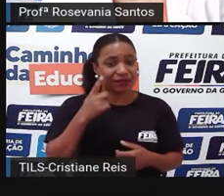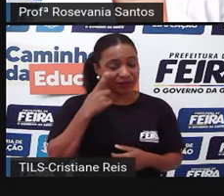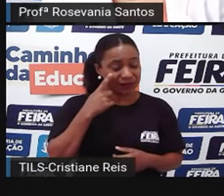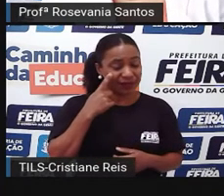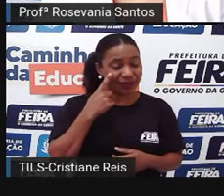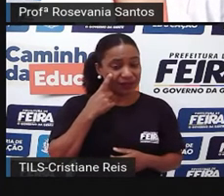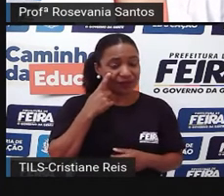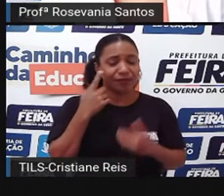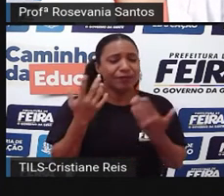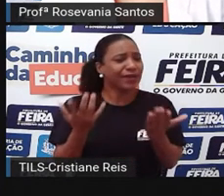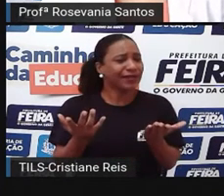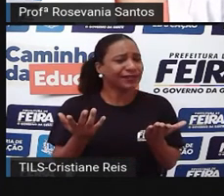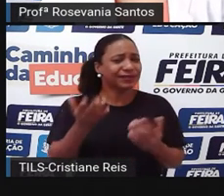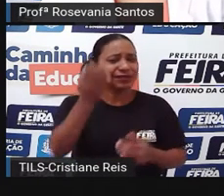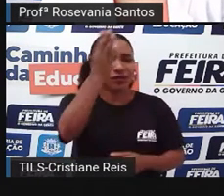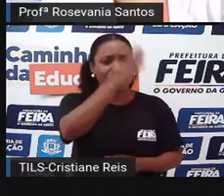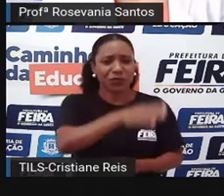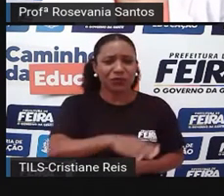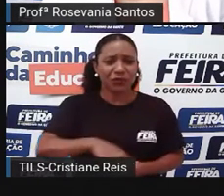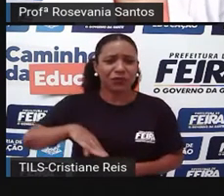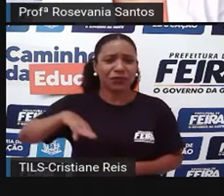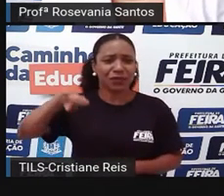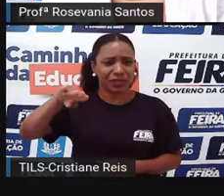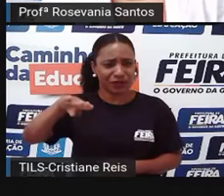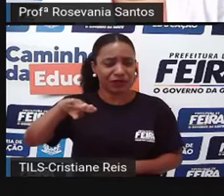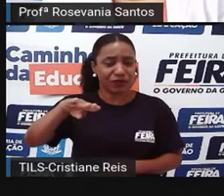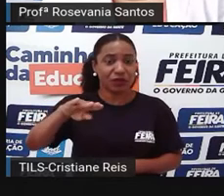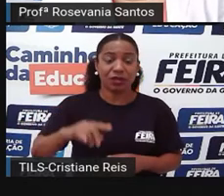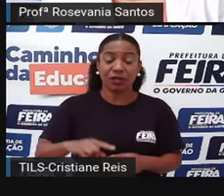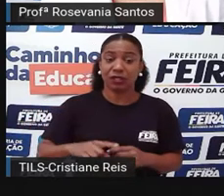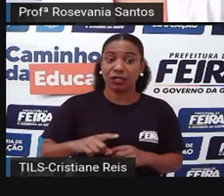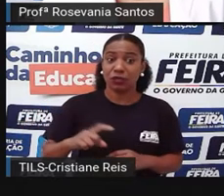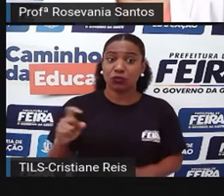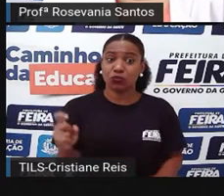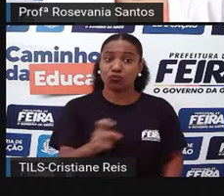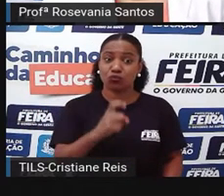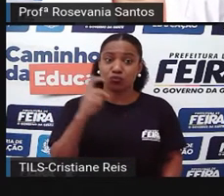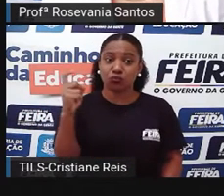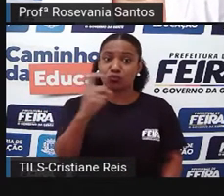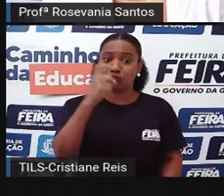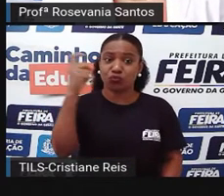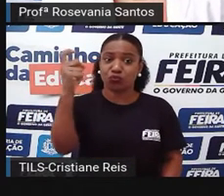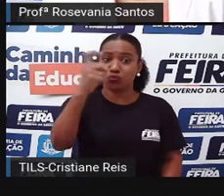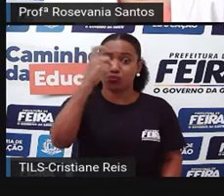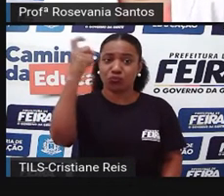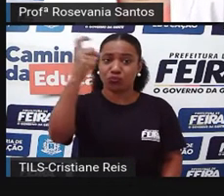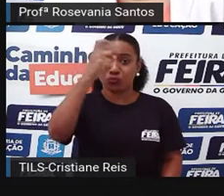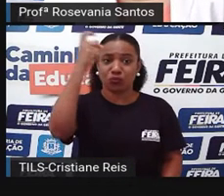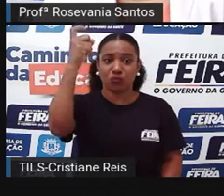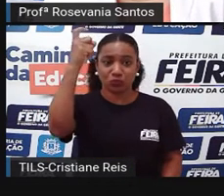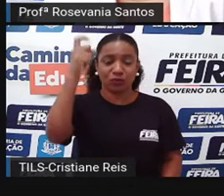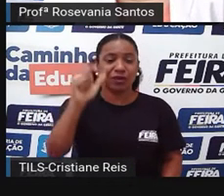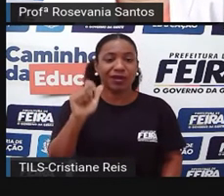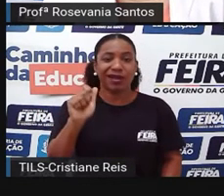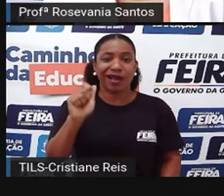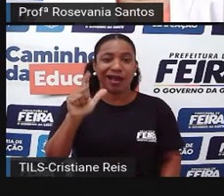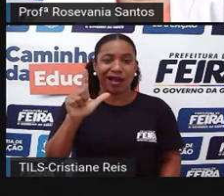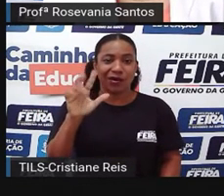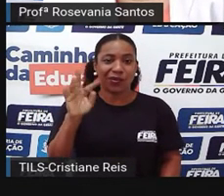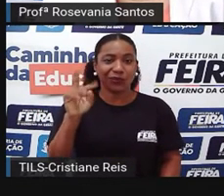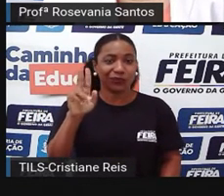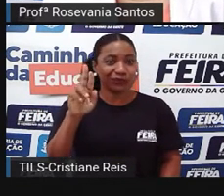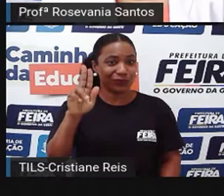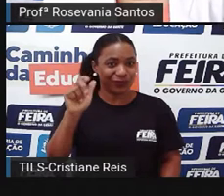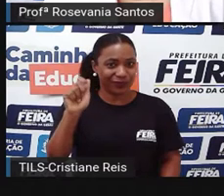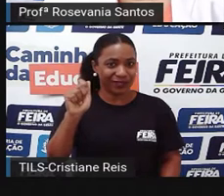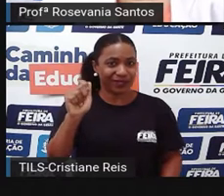de relevo, será que a gente fala de altura ou de altitude? Será que altura e altitude é a mesma coisa? Será?